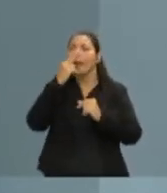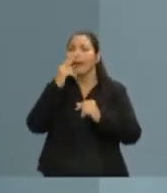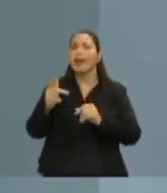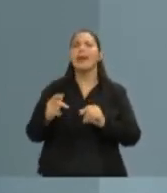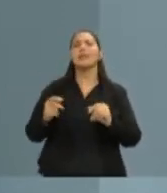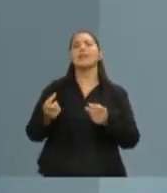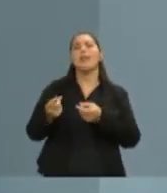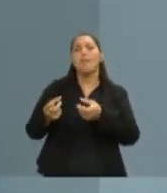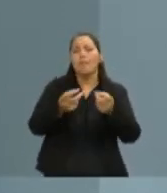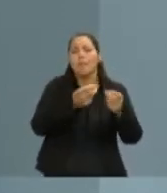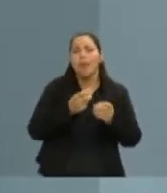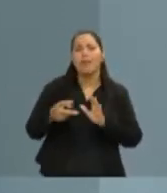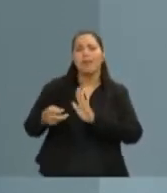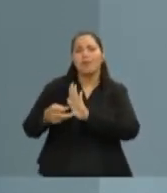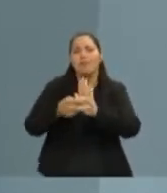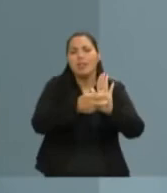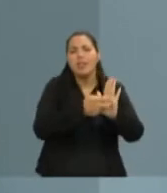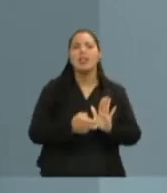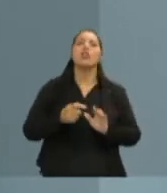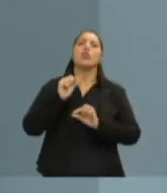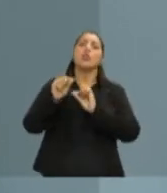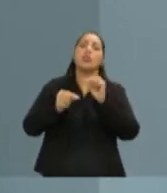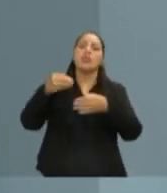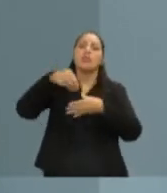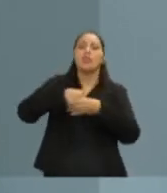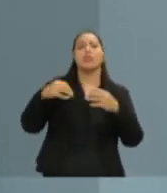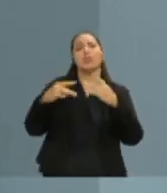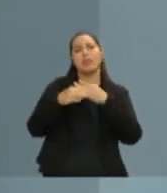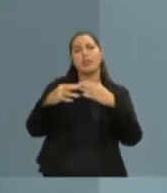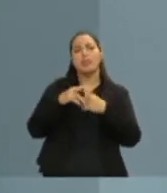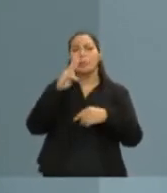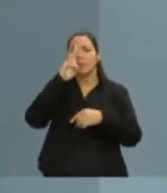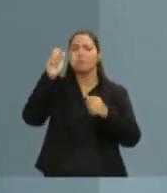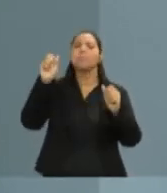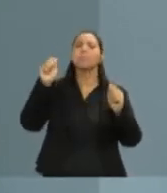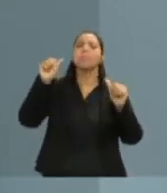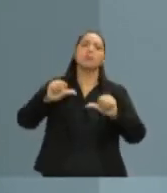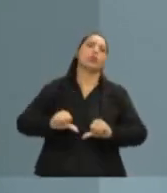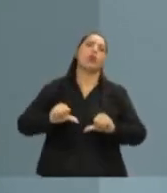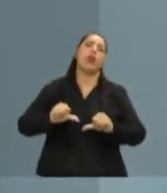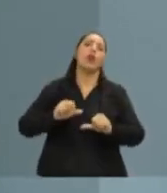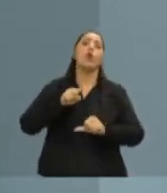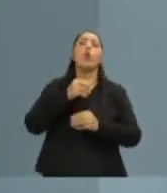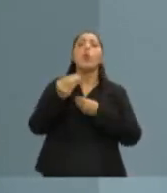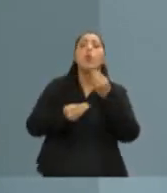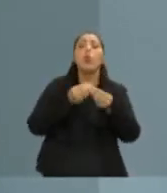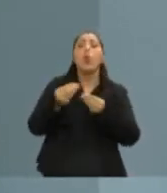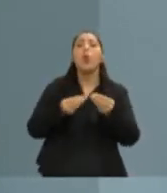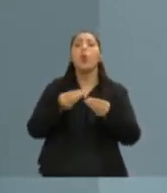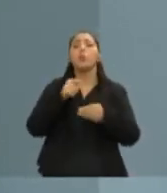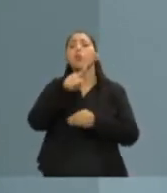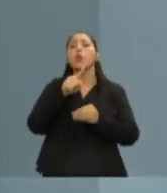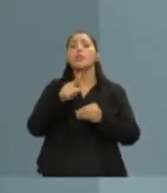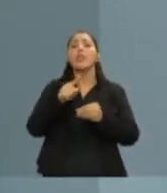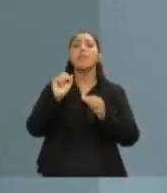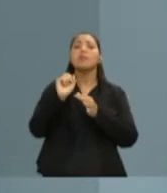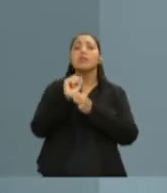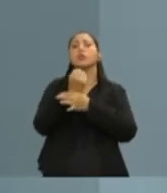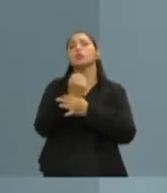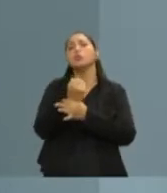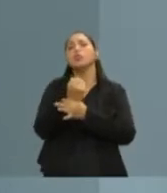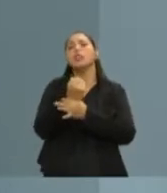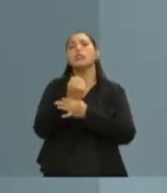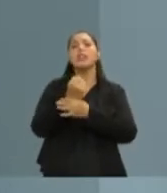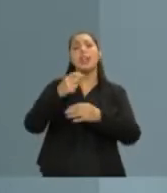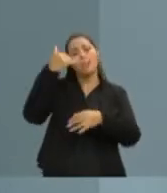na cidade. Como o senhor vê essa questão e qual a proposta do senhor para efetivamente garantir que o tráfico de drogas não domine o território, não